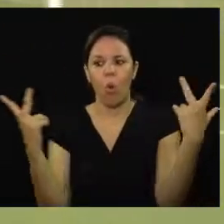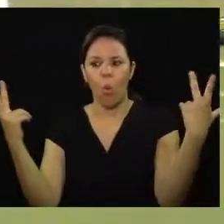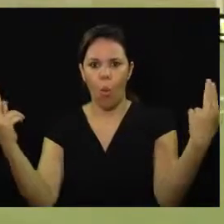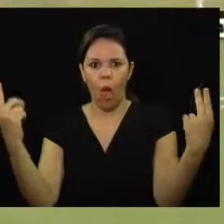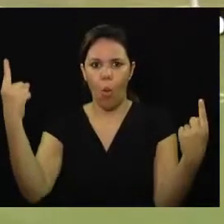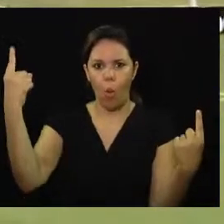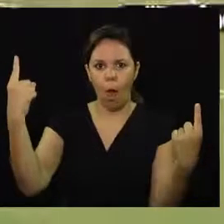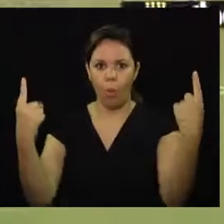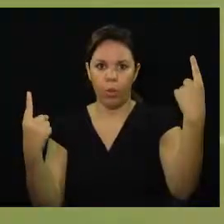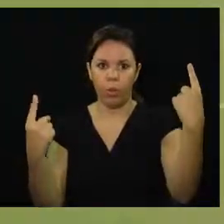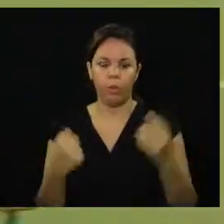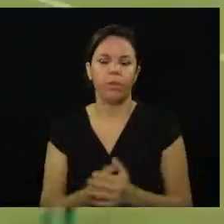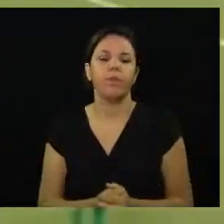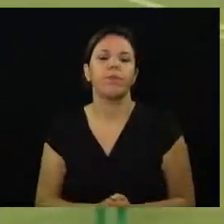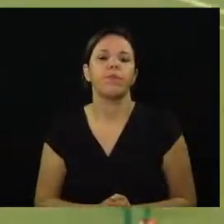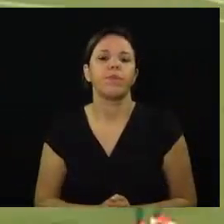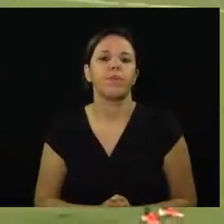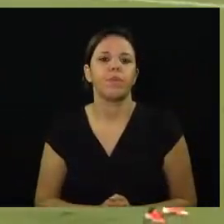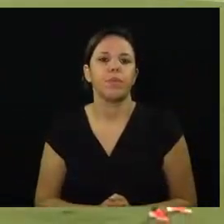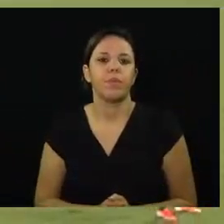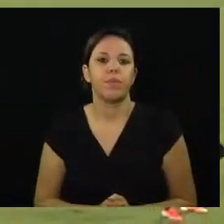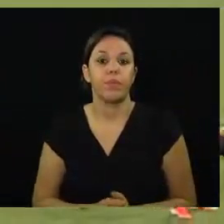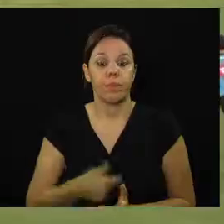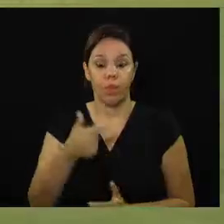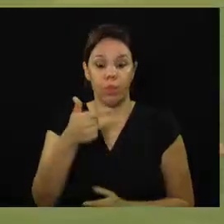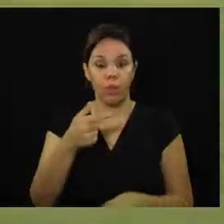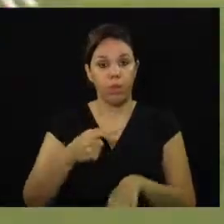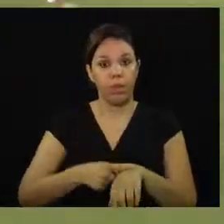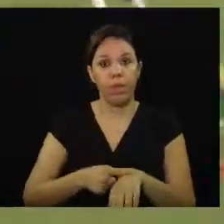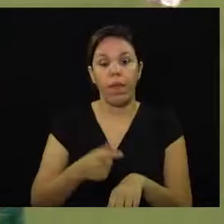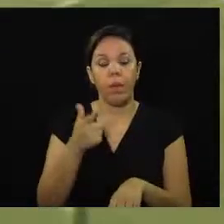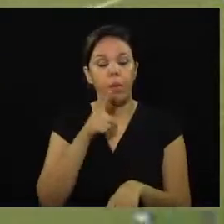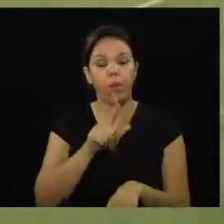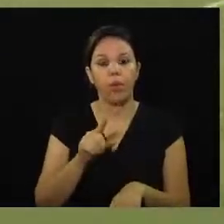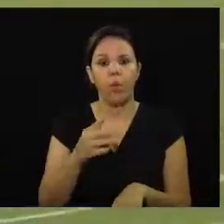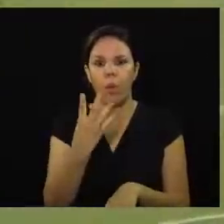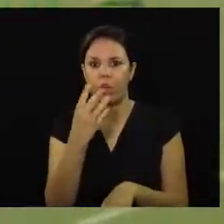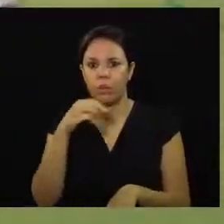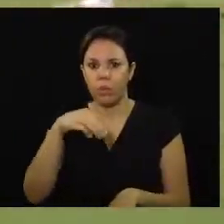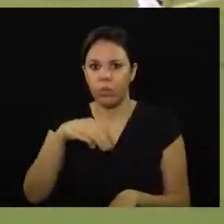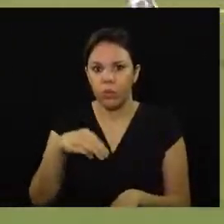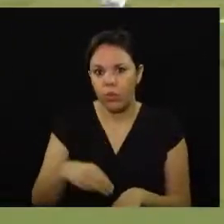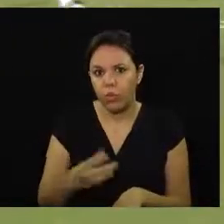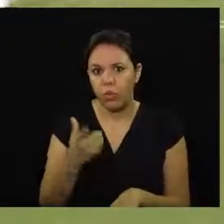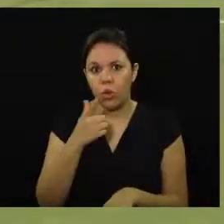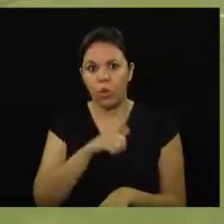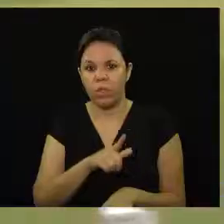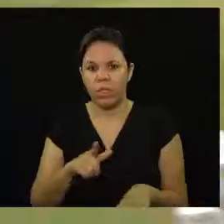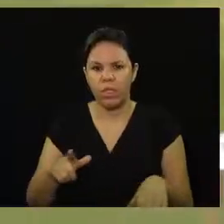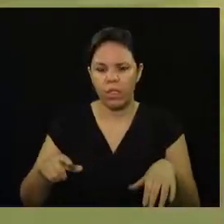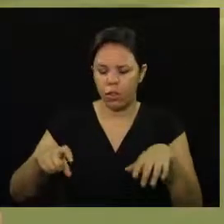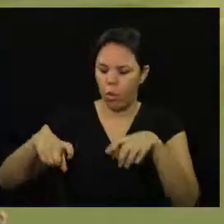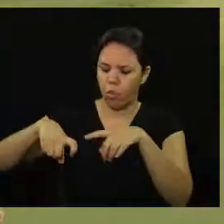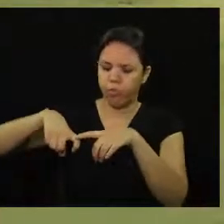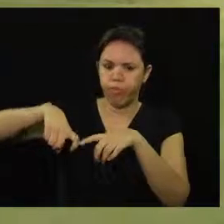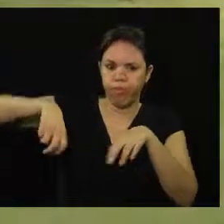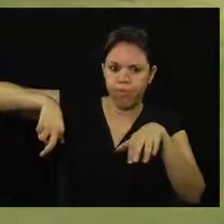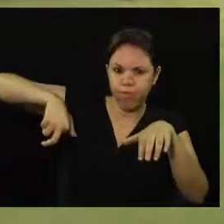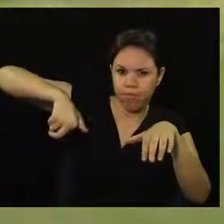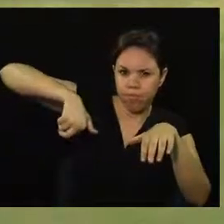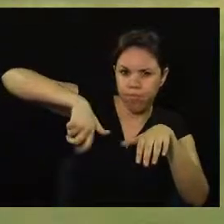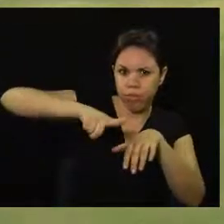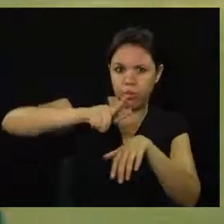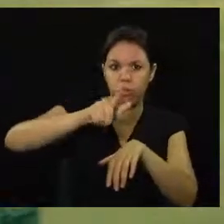igual 1 a 1 no segundo tempo logo aos 4 minutos Roger tocou de calcanhar para